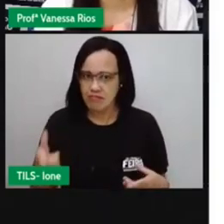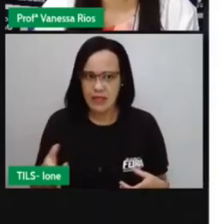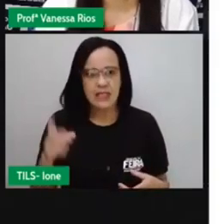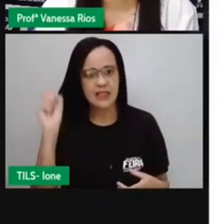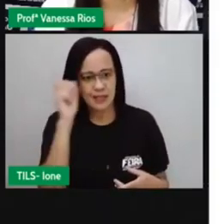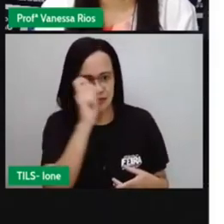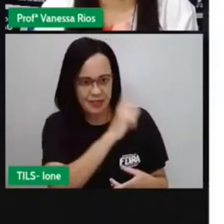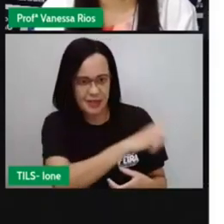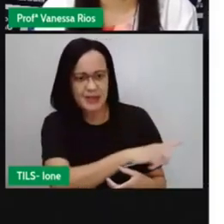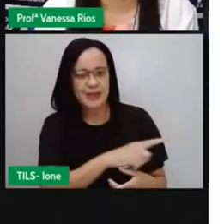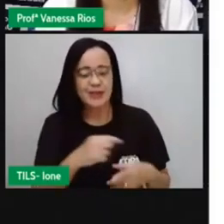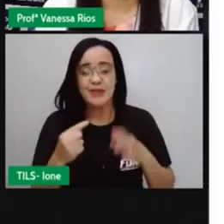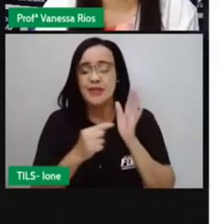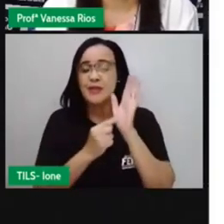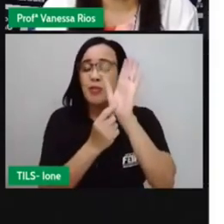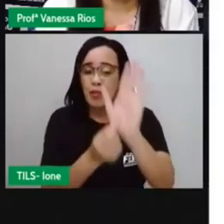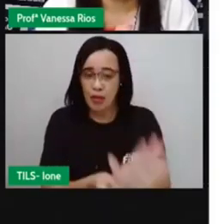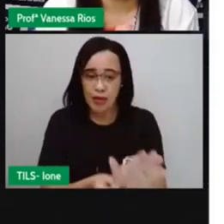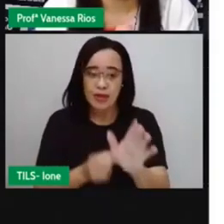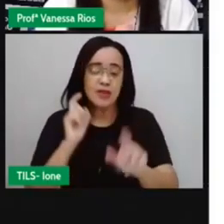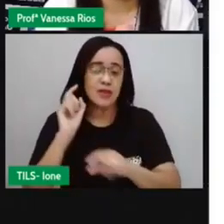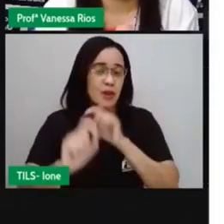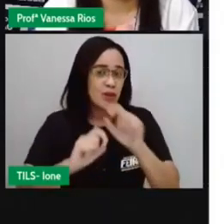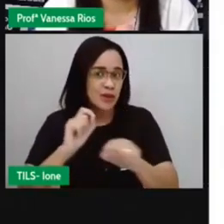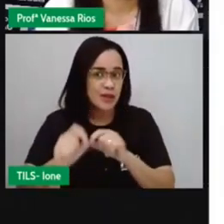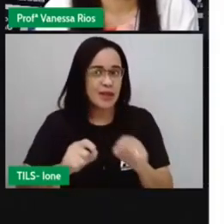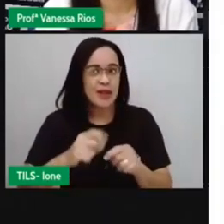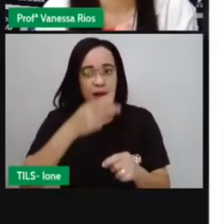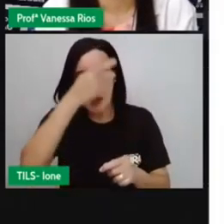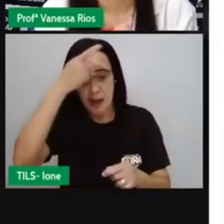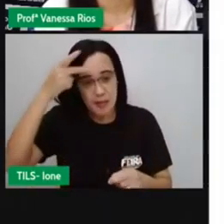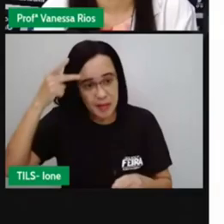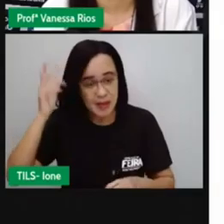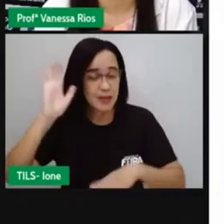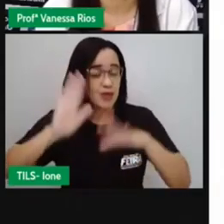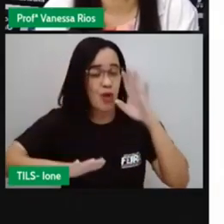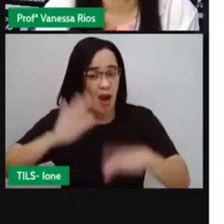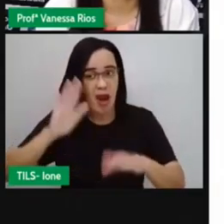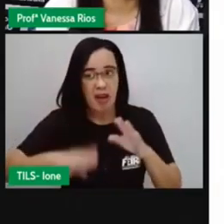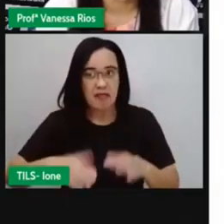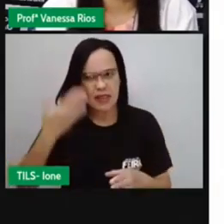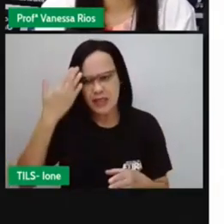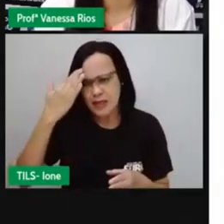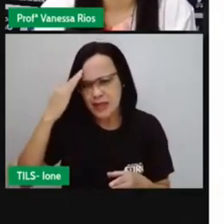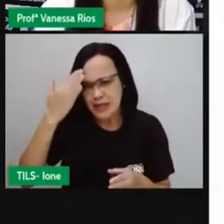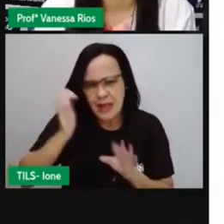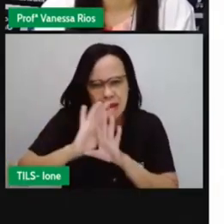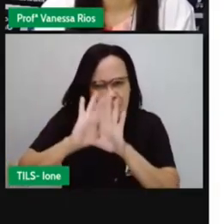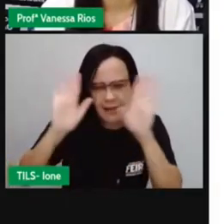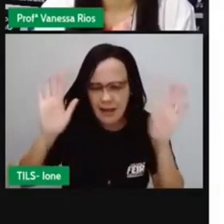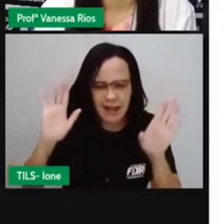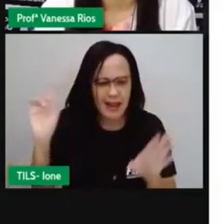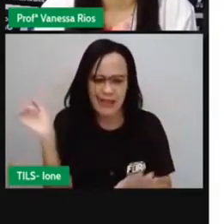mostrar aí como às vezes as interpretações das mensagens, né? Não são, assim, concluídas.